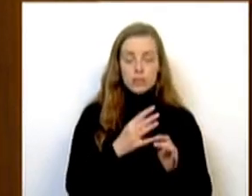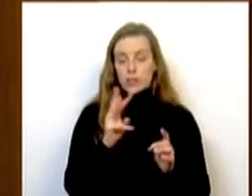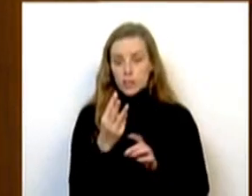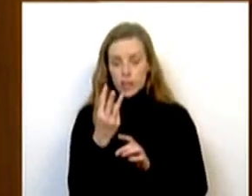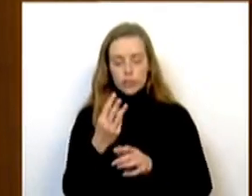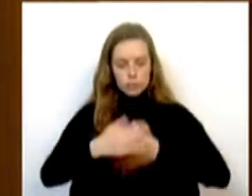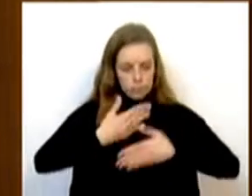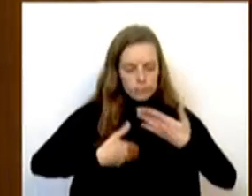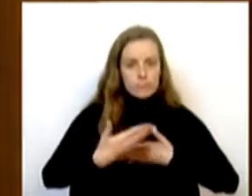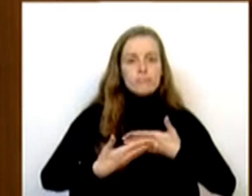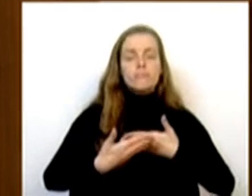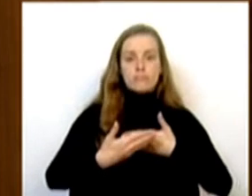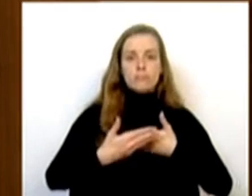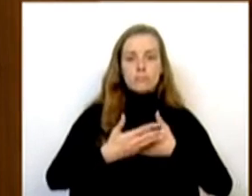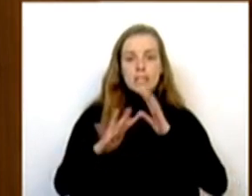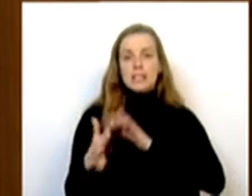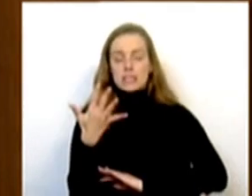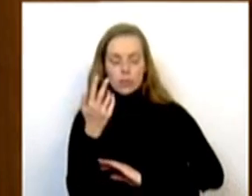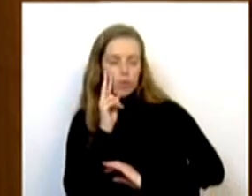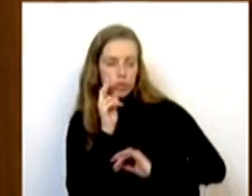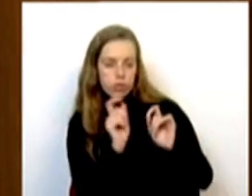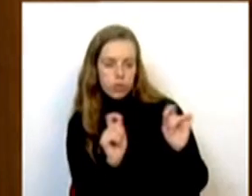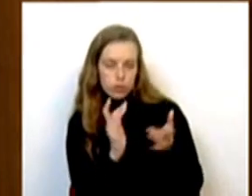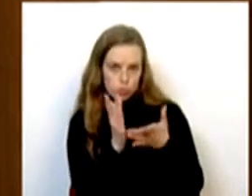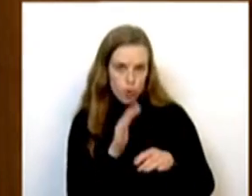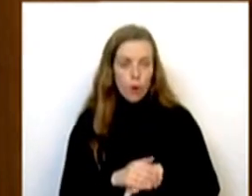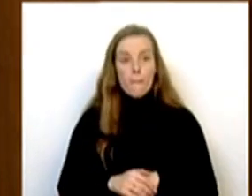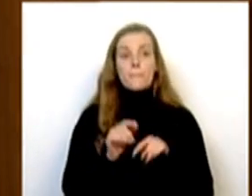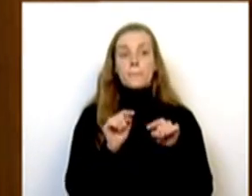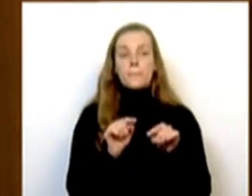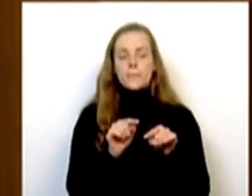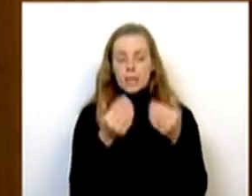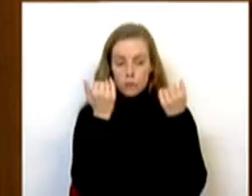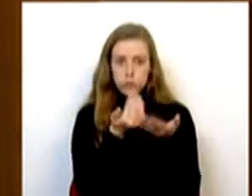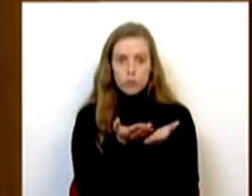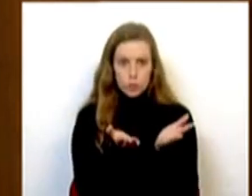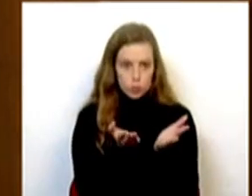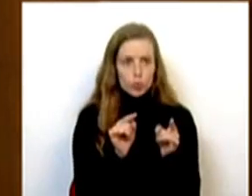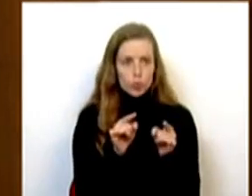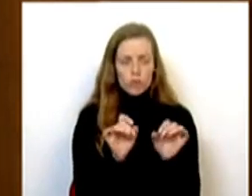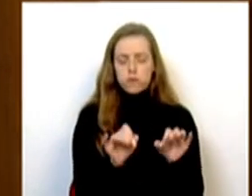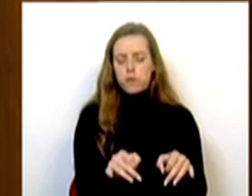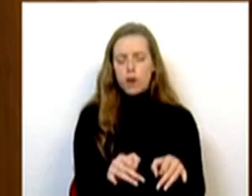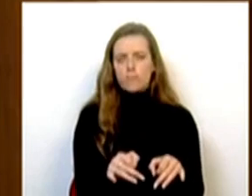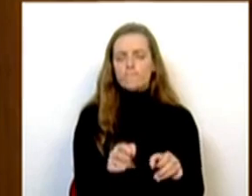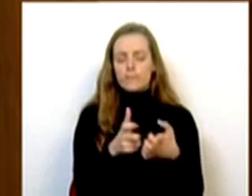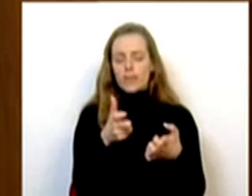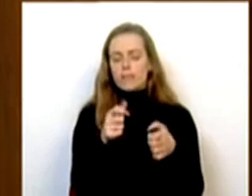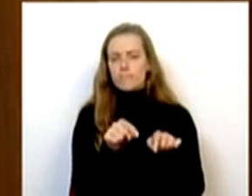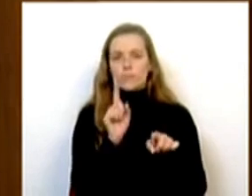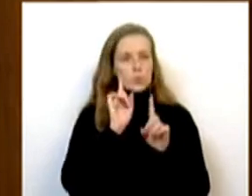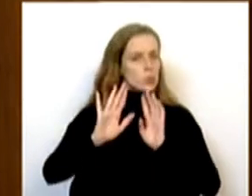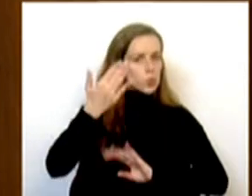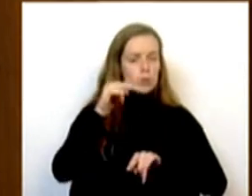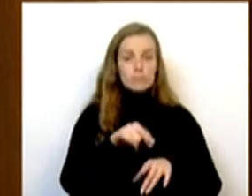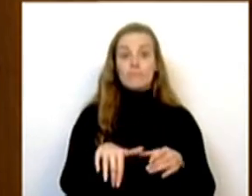de Observador. E, portanto, com estas informações, terminaria sublinhando a importância desta